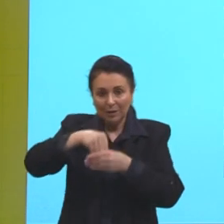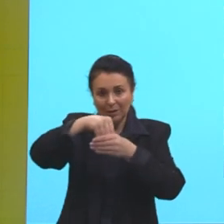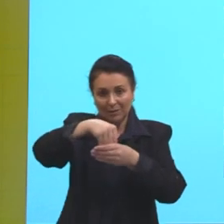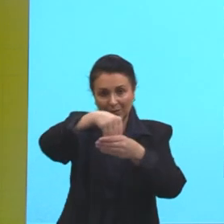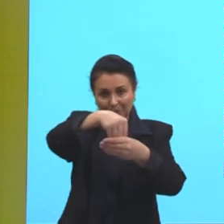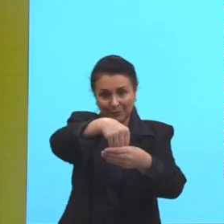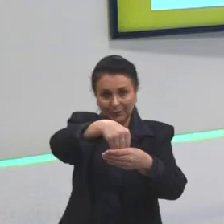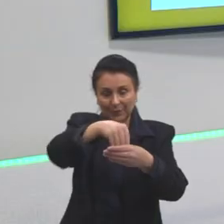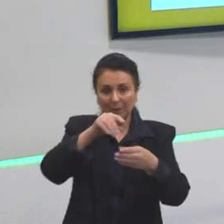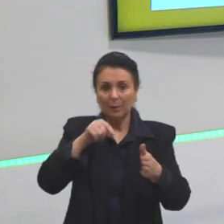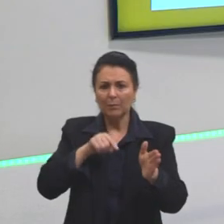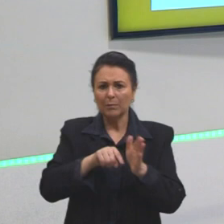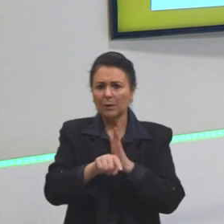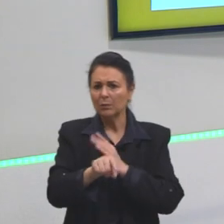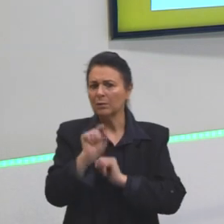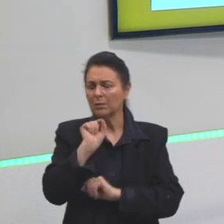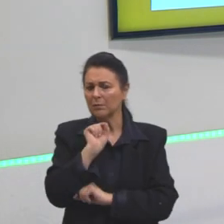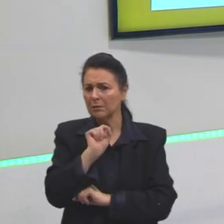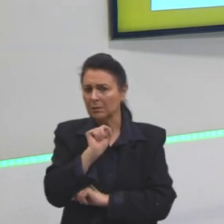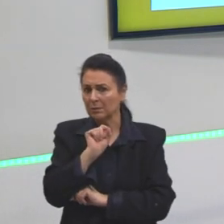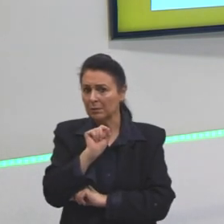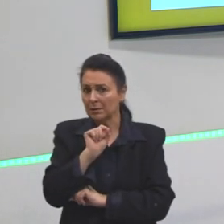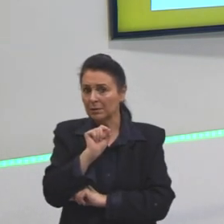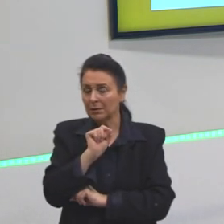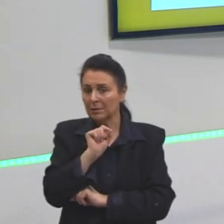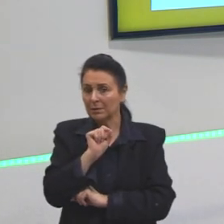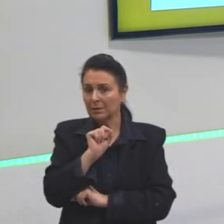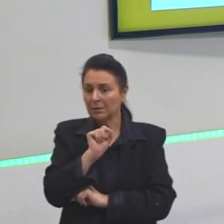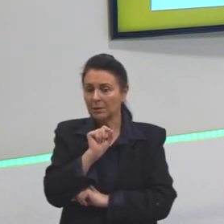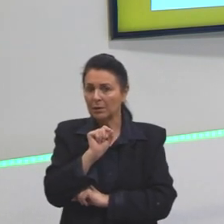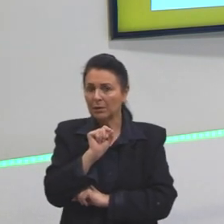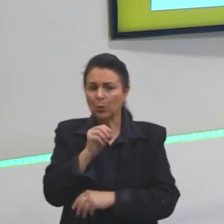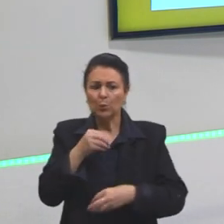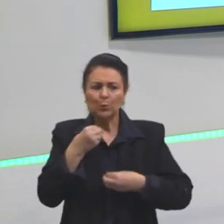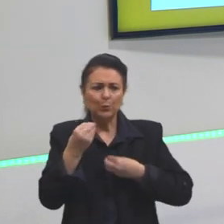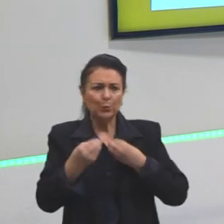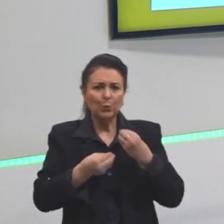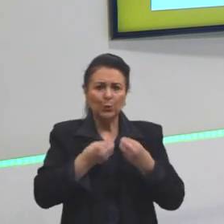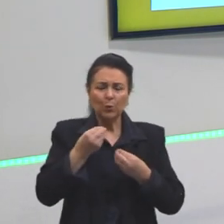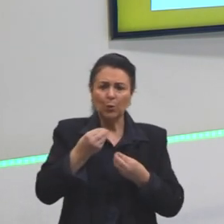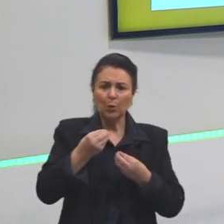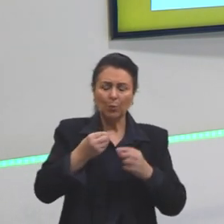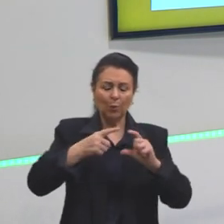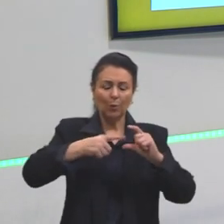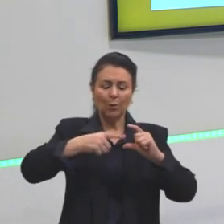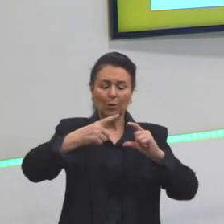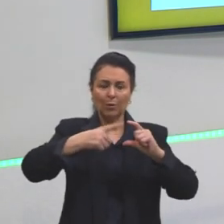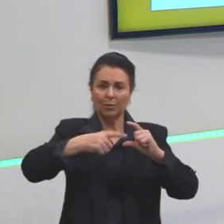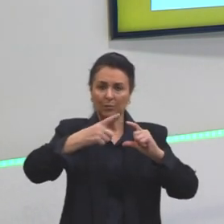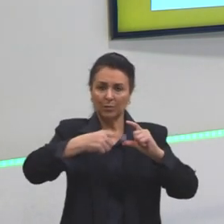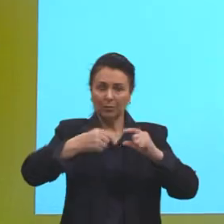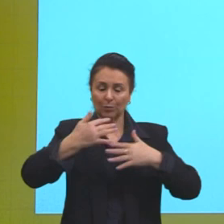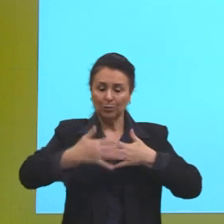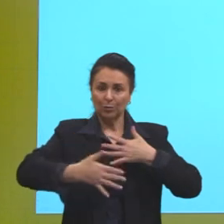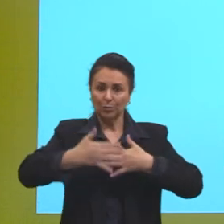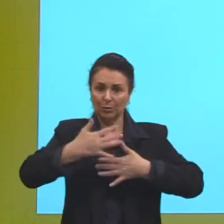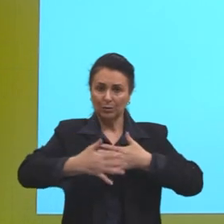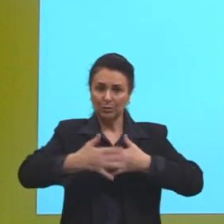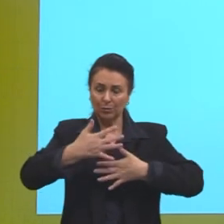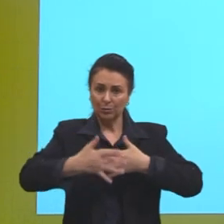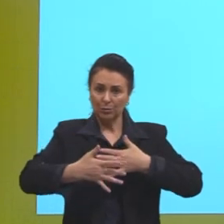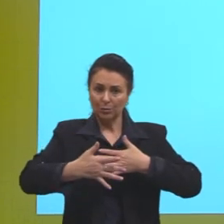Então, a questão é, o ela pergunta? De que forma a oxigenação dos tecidos será